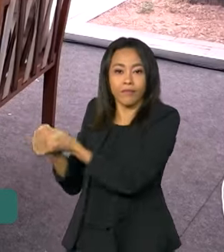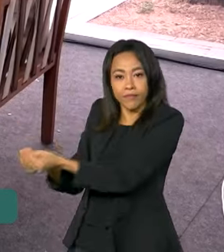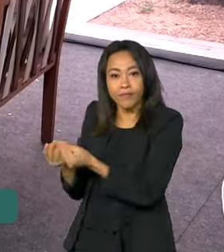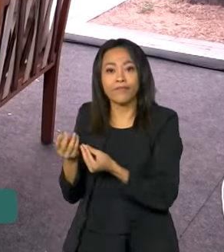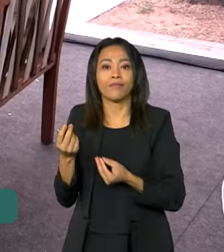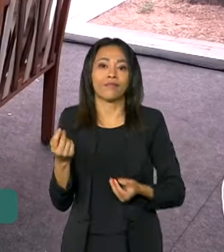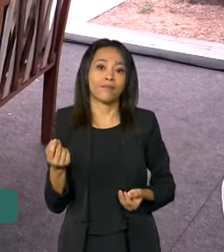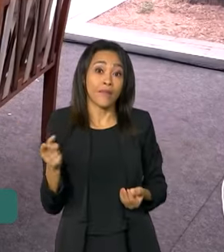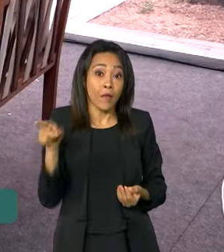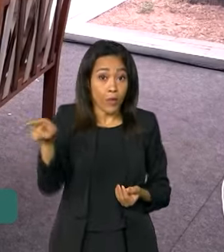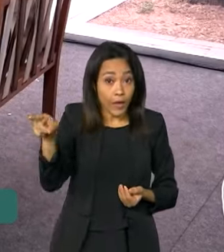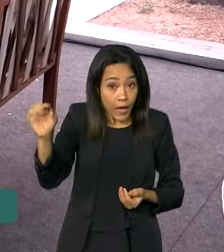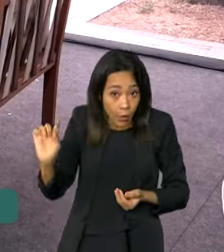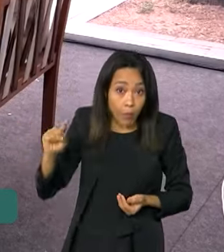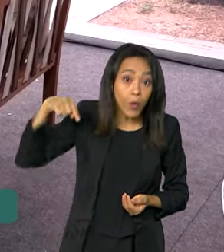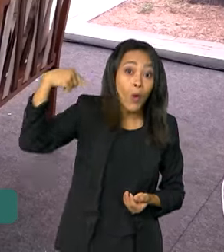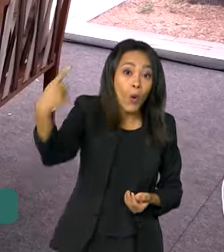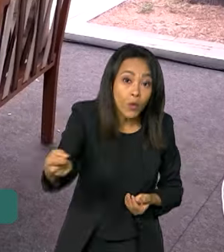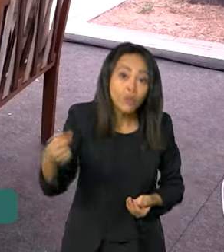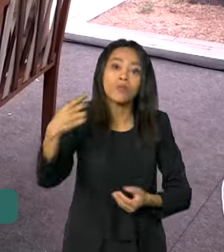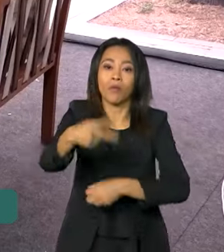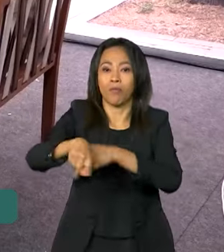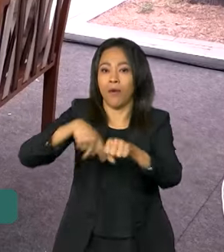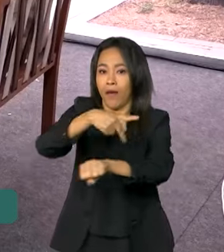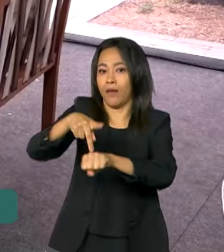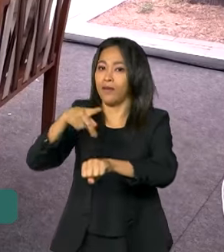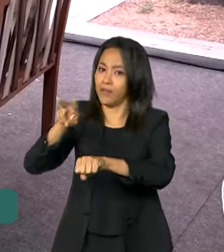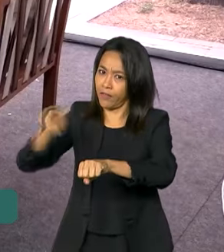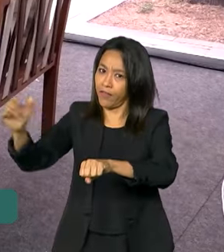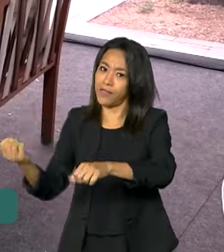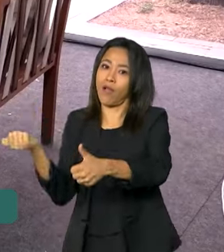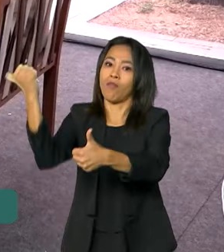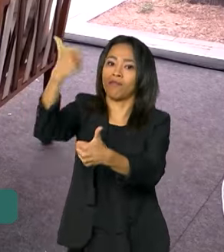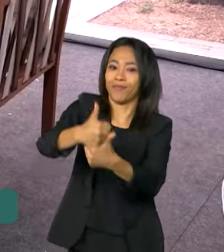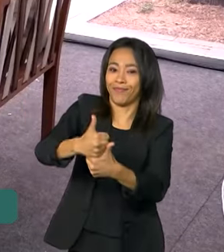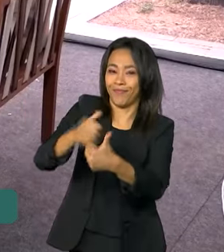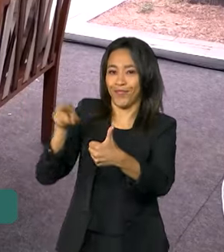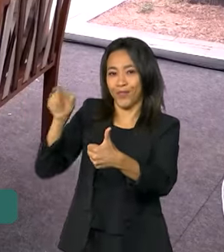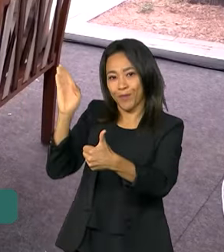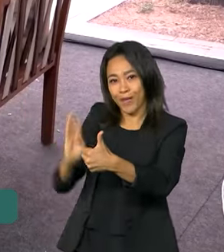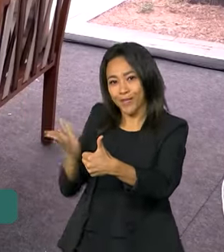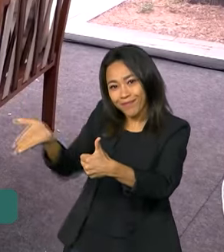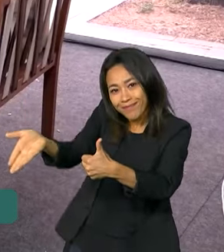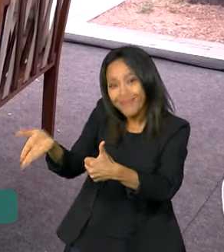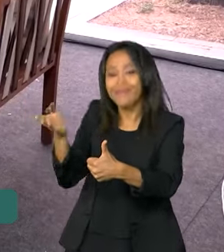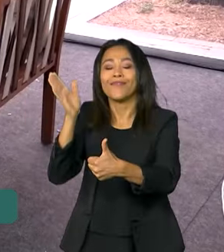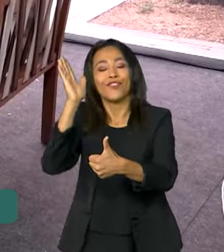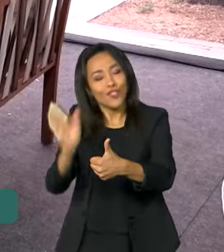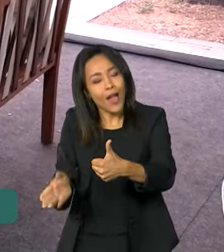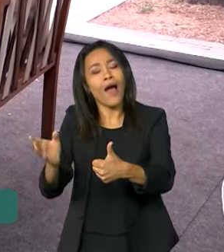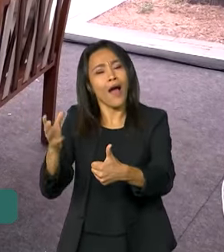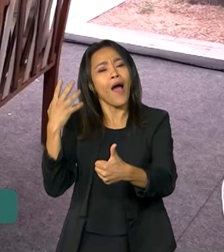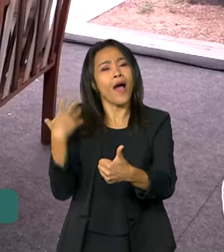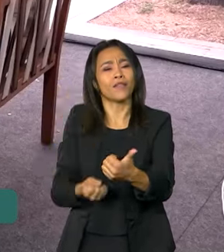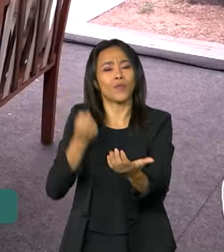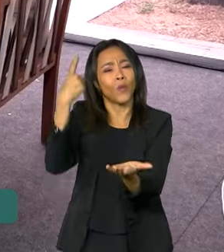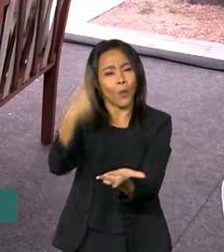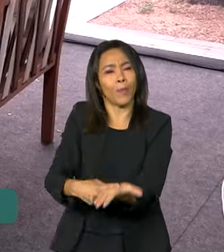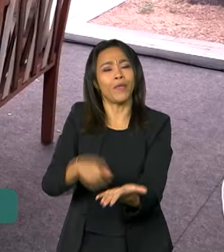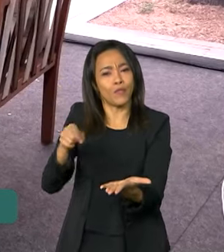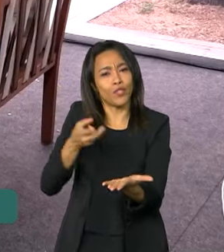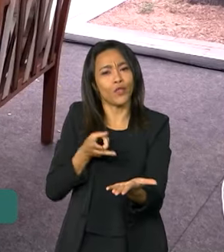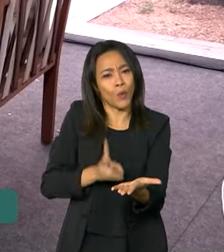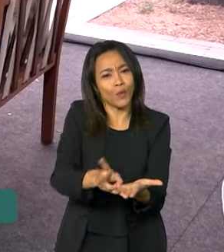Como a África do Sul é o país que vai presidir o G20 no próximo ano, já assumiu o compromisso de fazer o G20 Social,